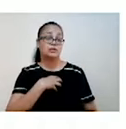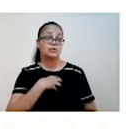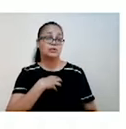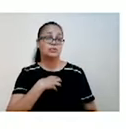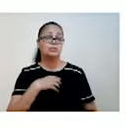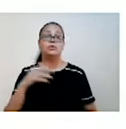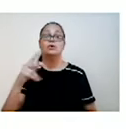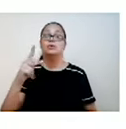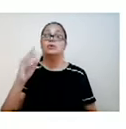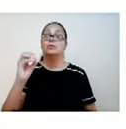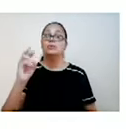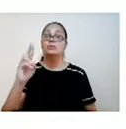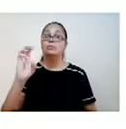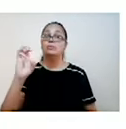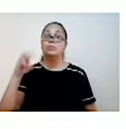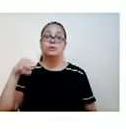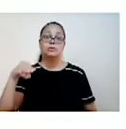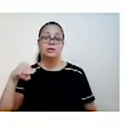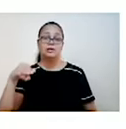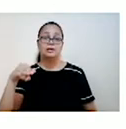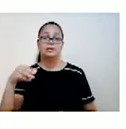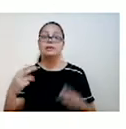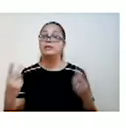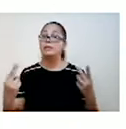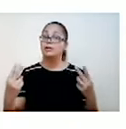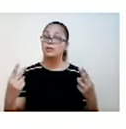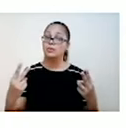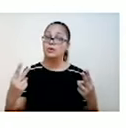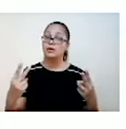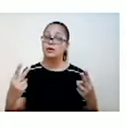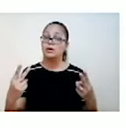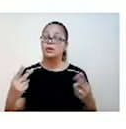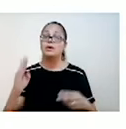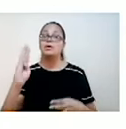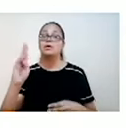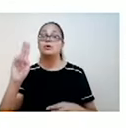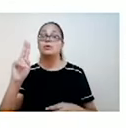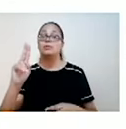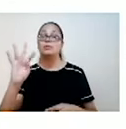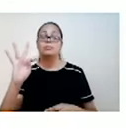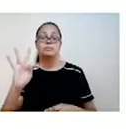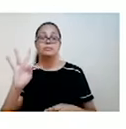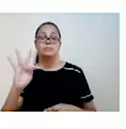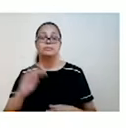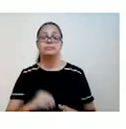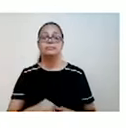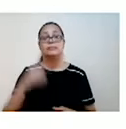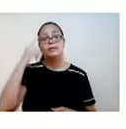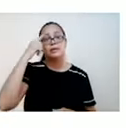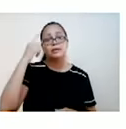however e também do instead, essa ideia de contrariedade, de oposição de ideias.